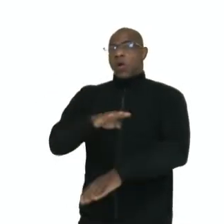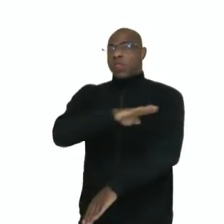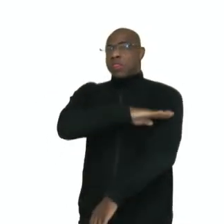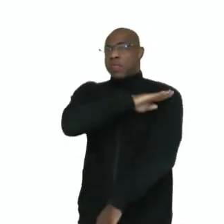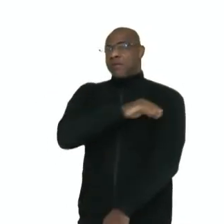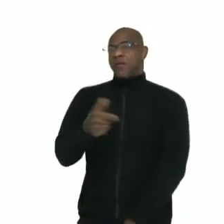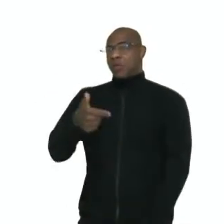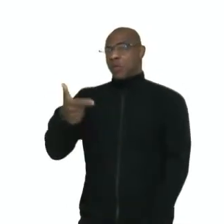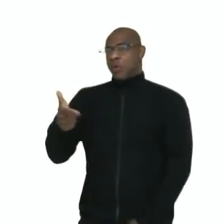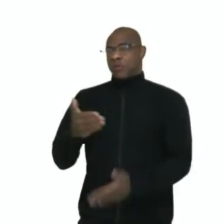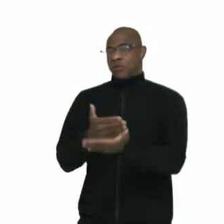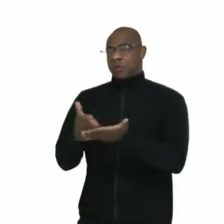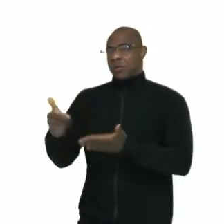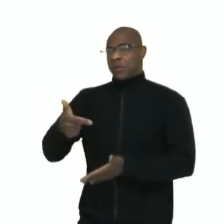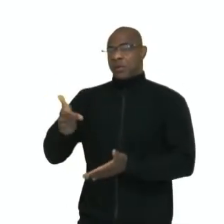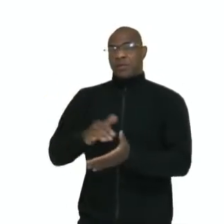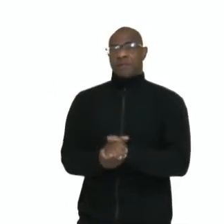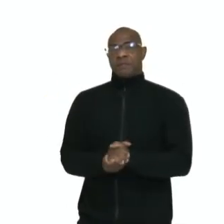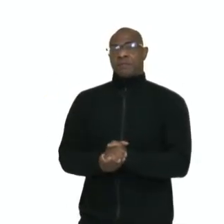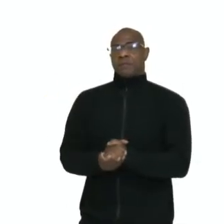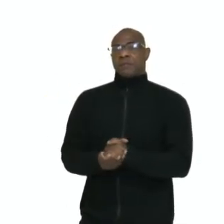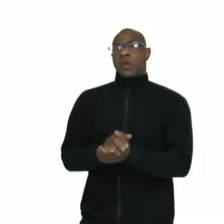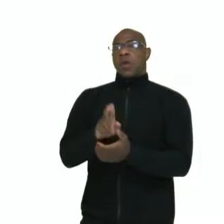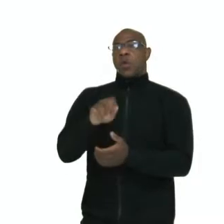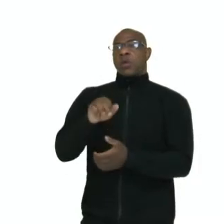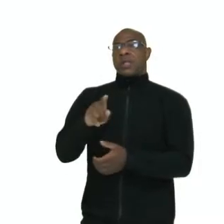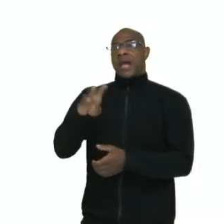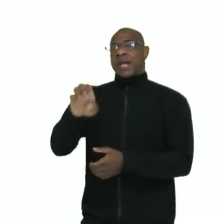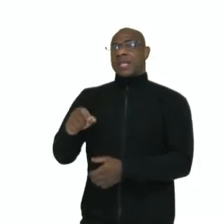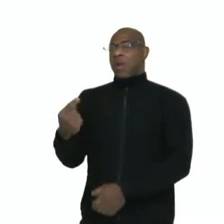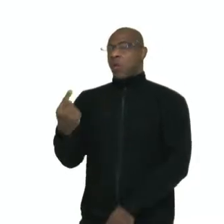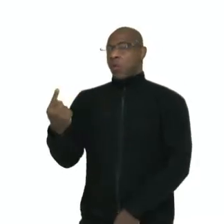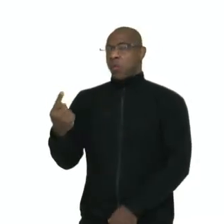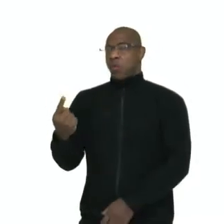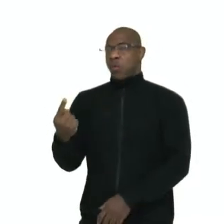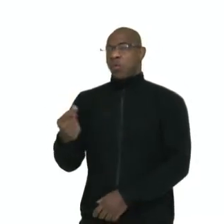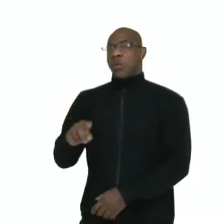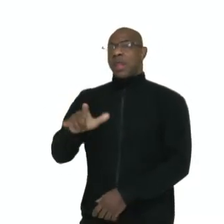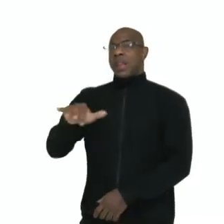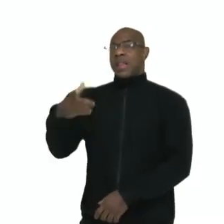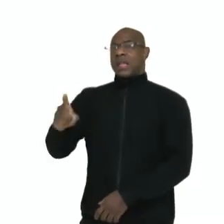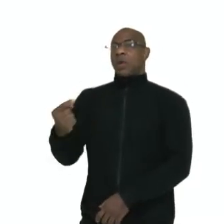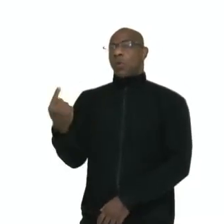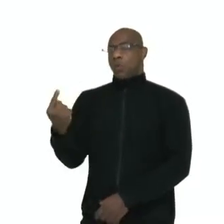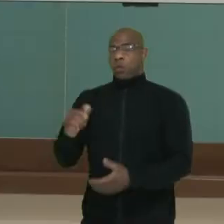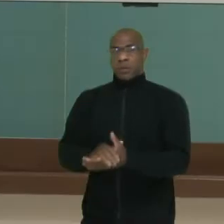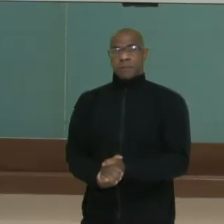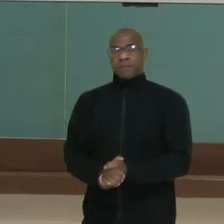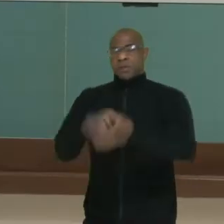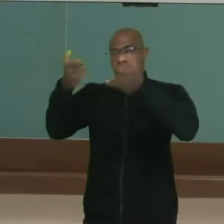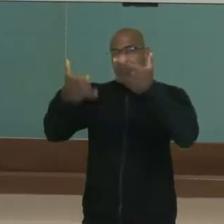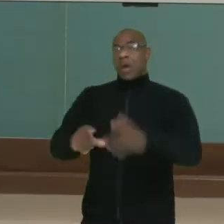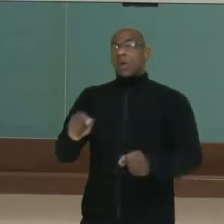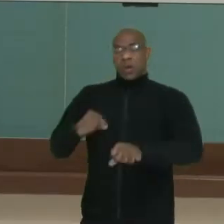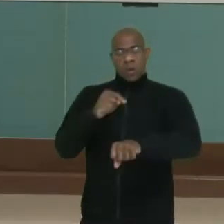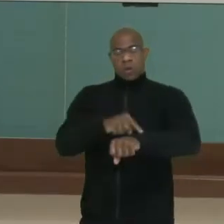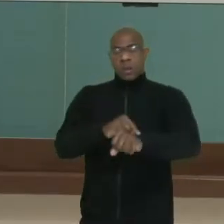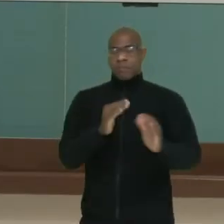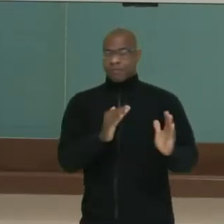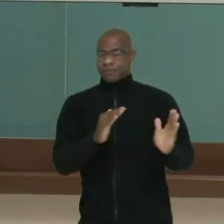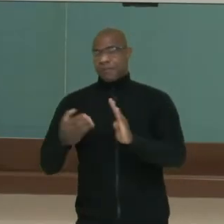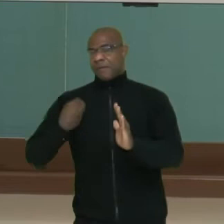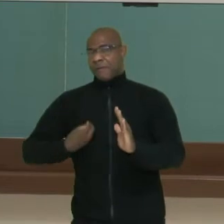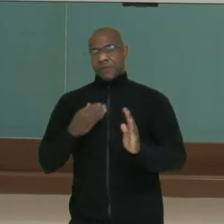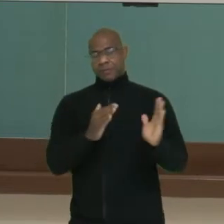iniciante, unidade 1, lição 1 e nós vamos falar as expressões de falando sobre rotinas e clica em começar.